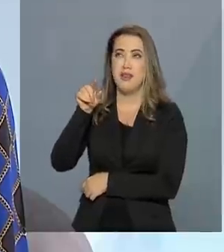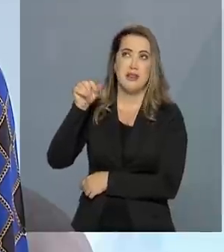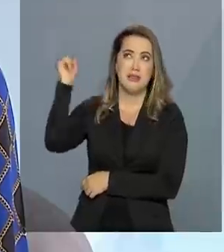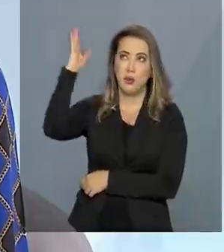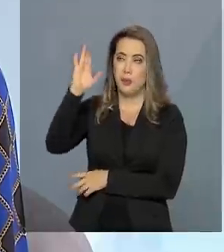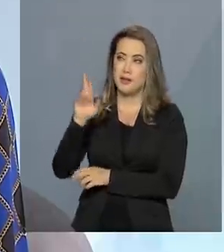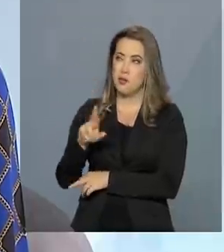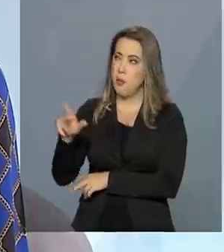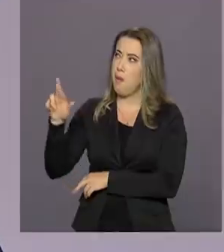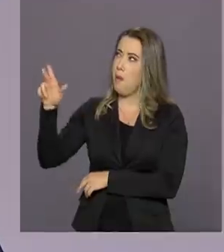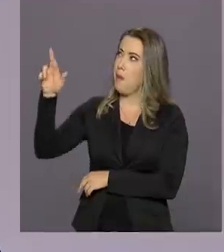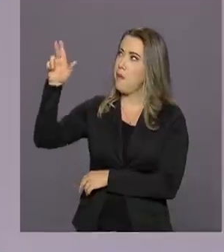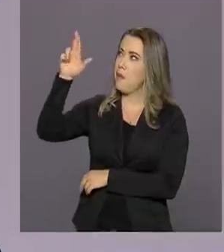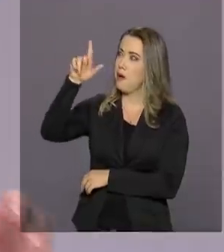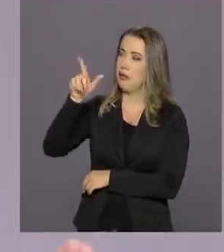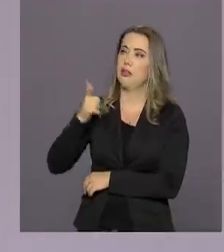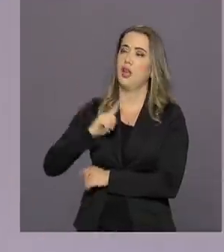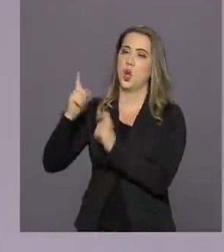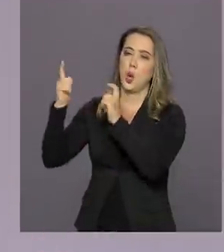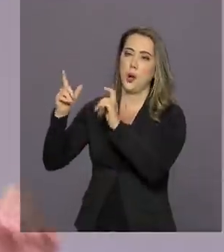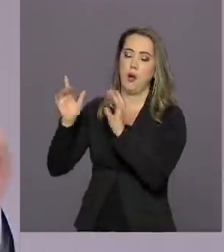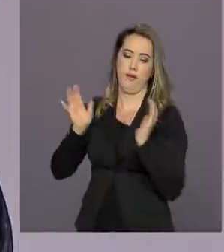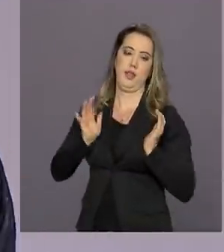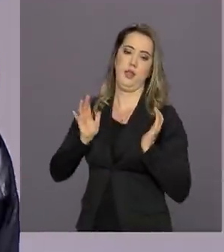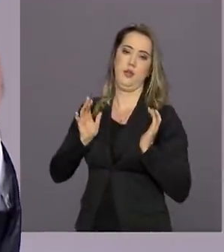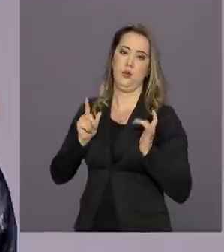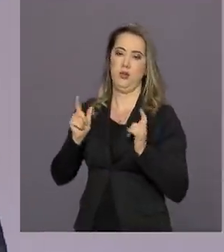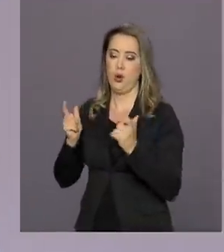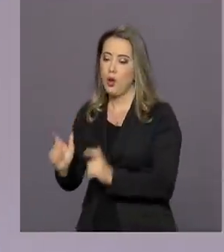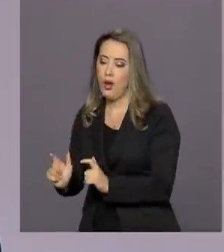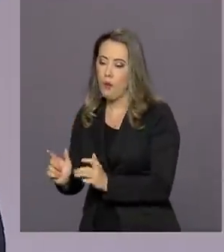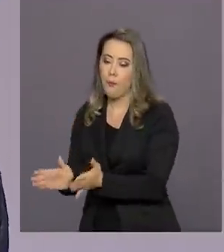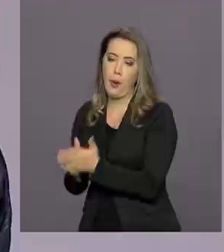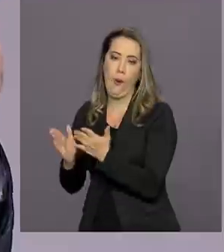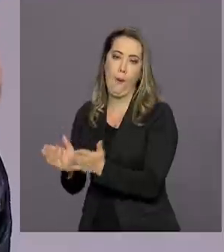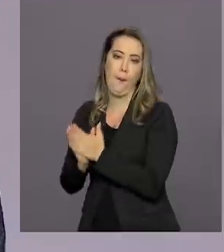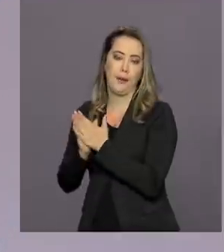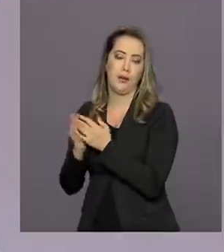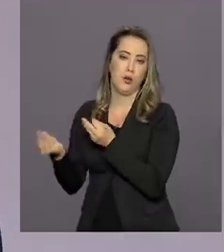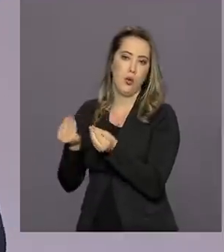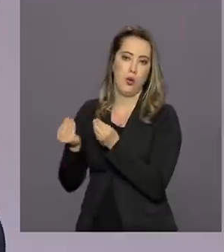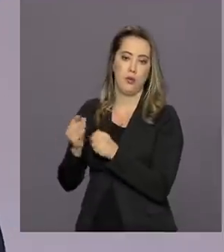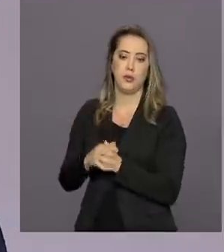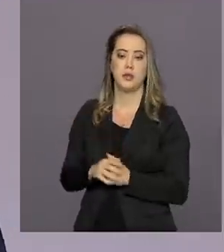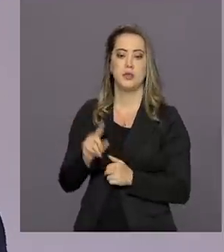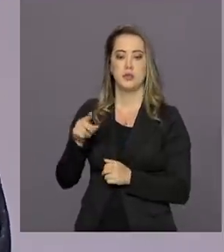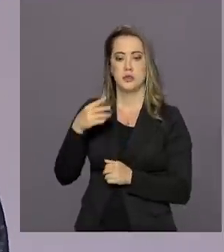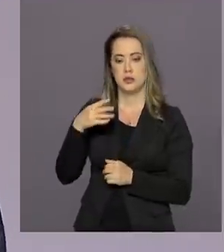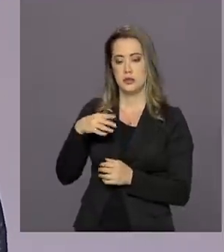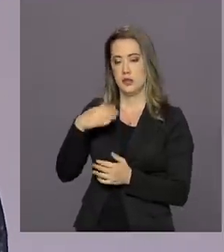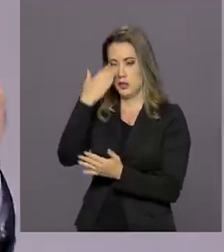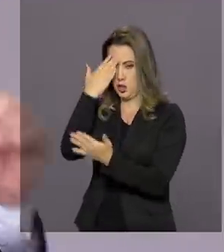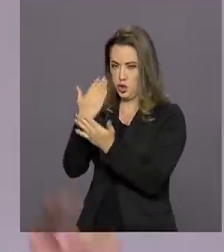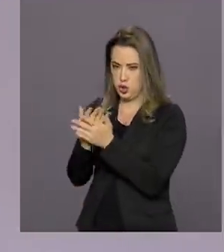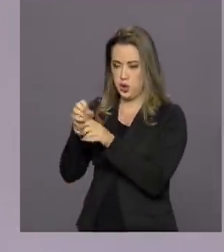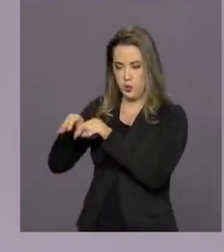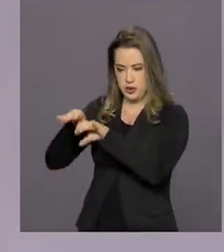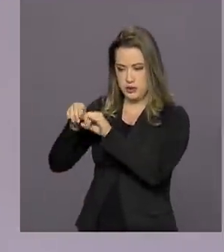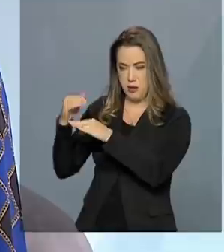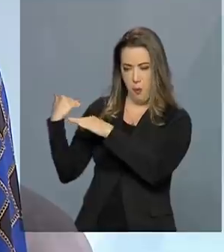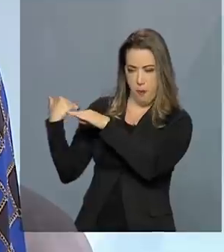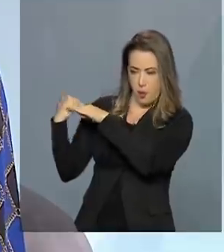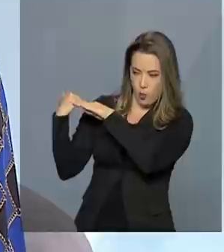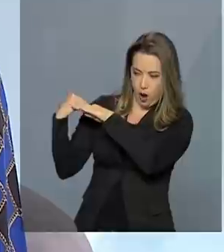estados muito ricos, estados muito pobres. O nível dos alunos vai se aproximar nesses estados, a senhora